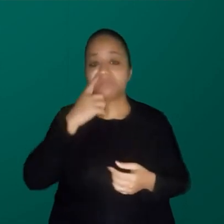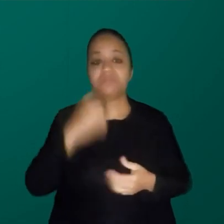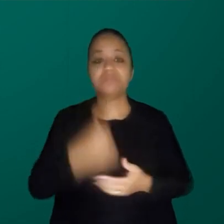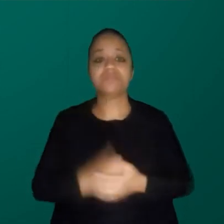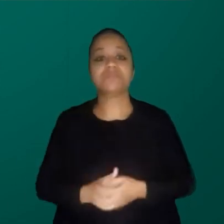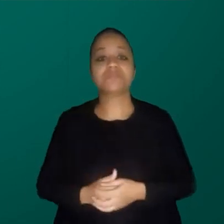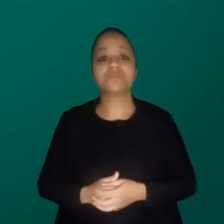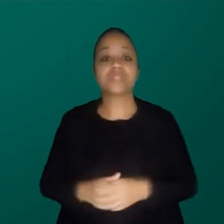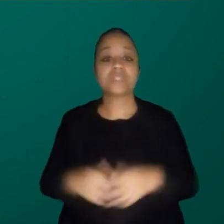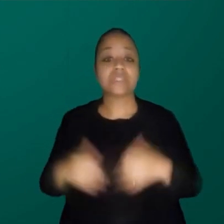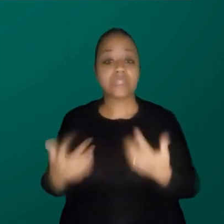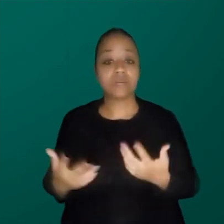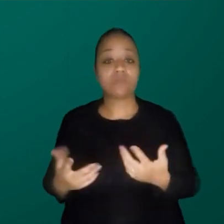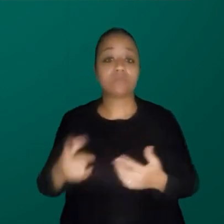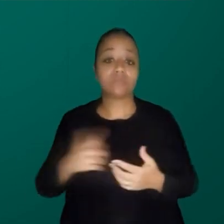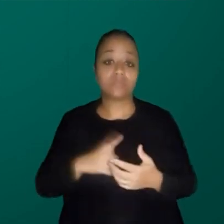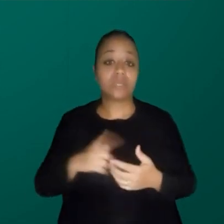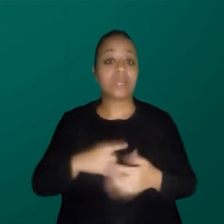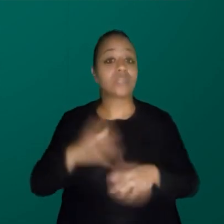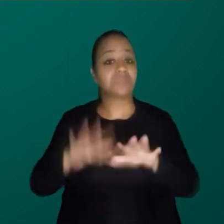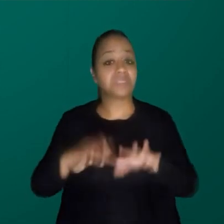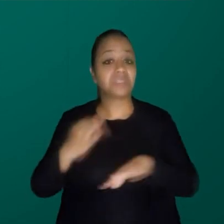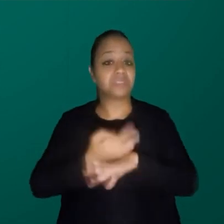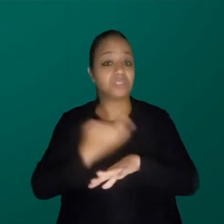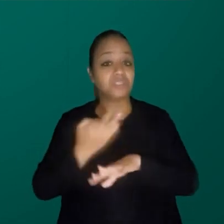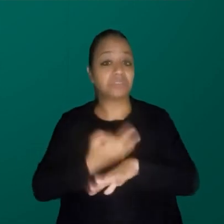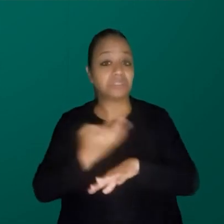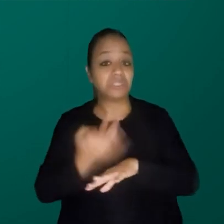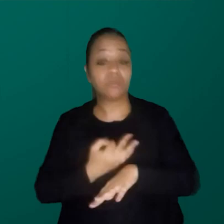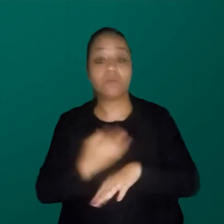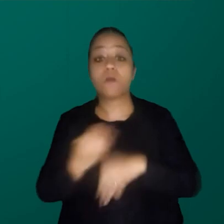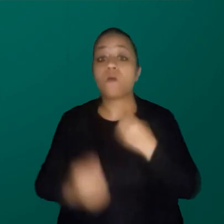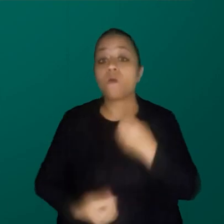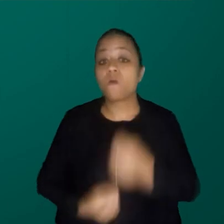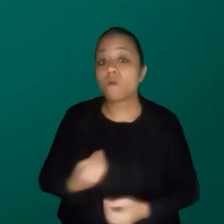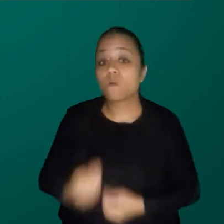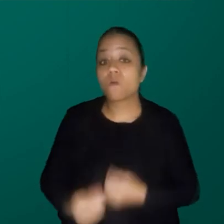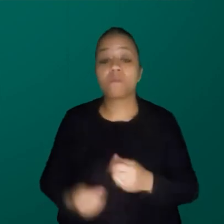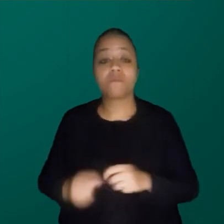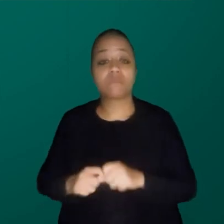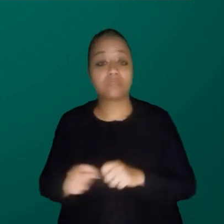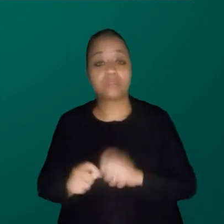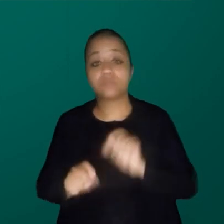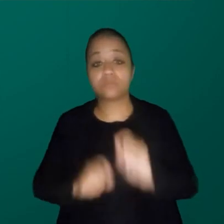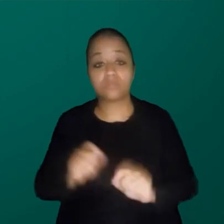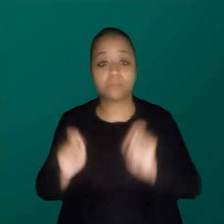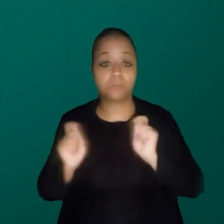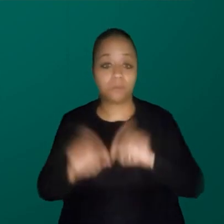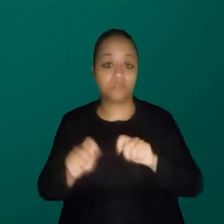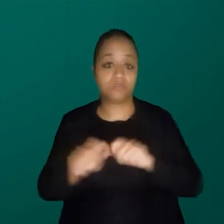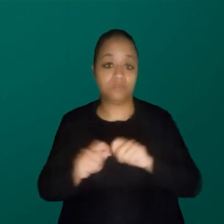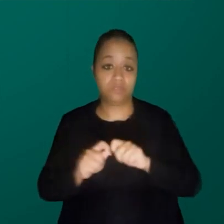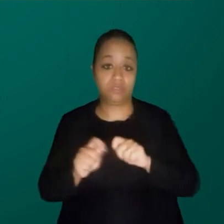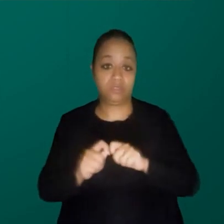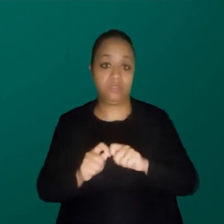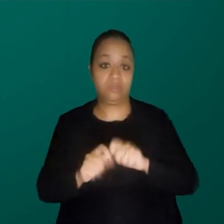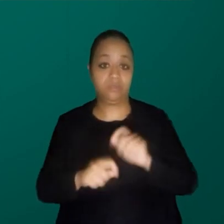terapeutas explicam. Então, tem resistência, mas o que a gente pode fazer para,